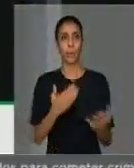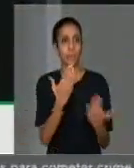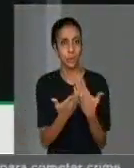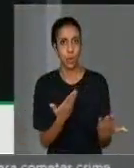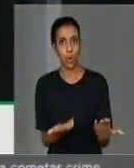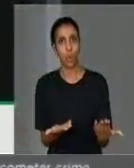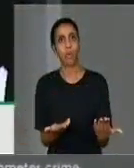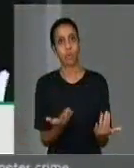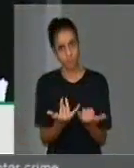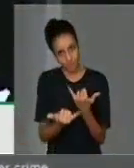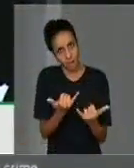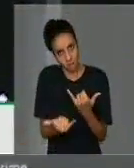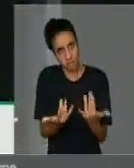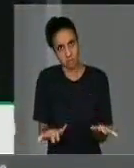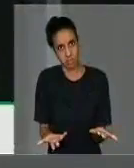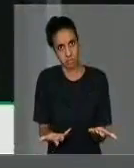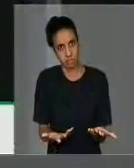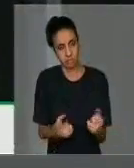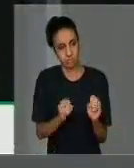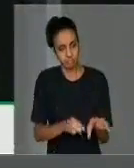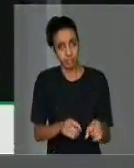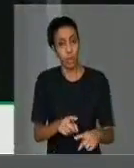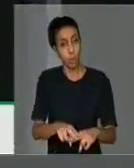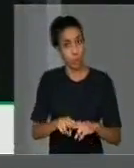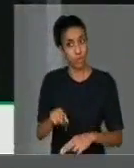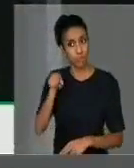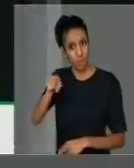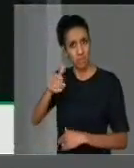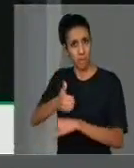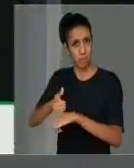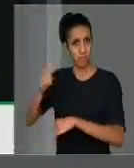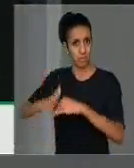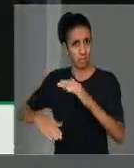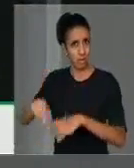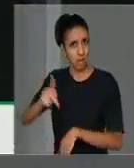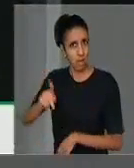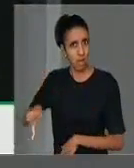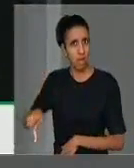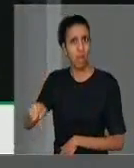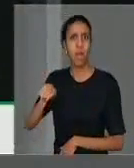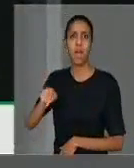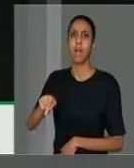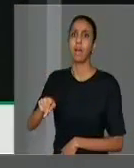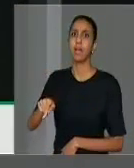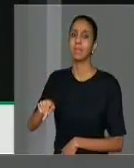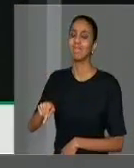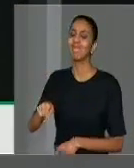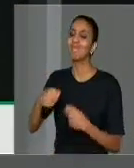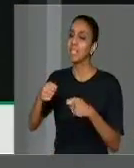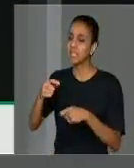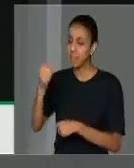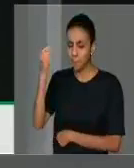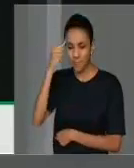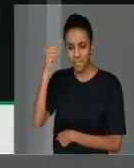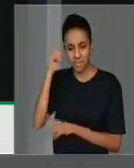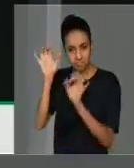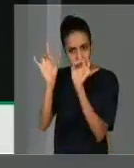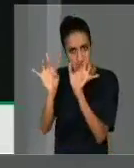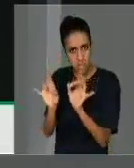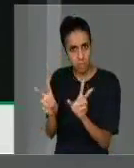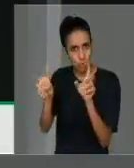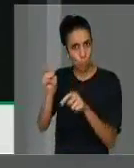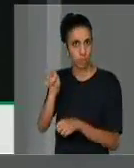psicólogo. Por isso, esta é uma categoria que merece uma reflexão especial e o maior